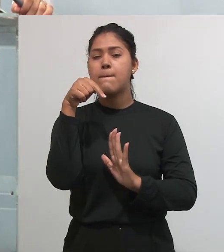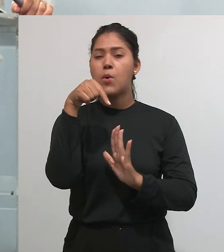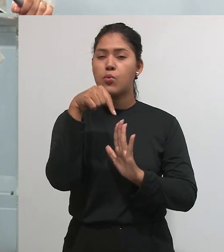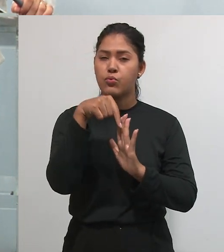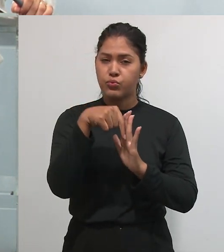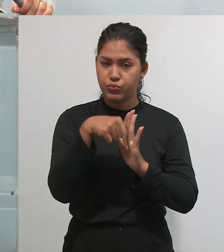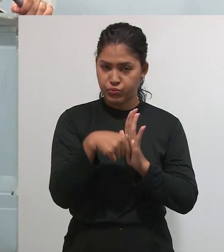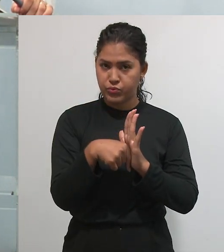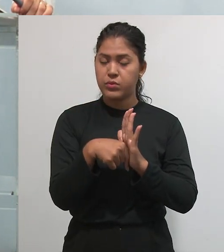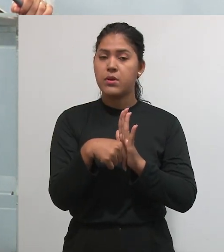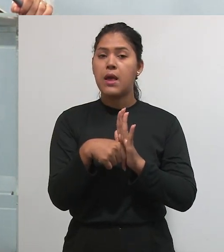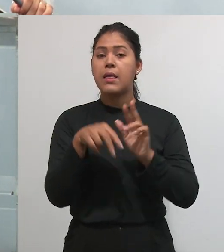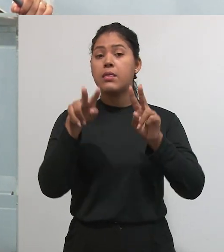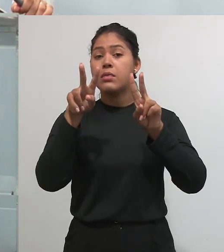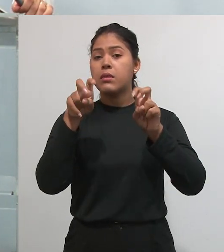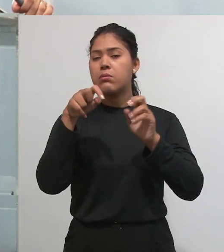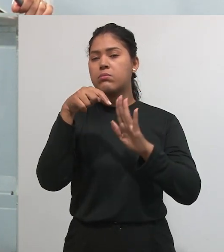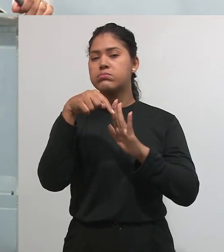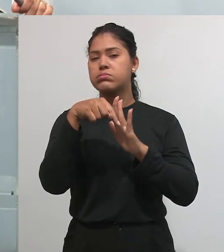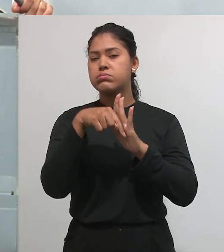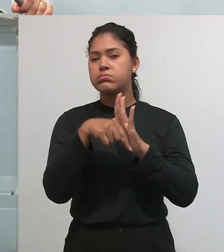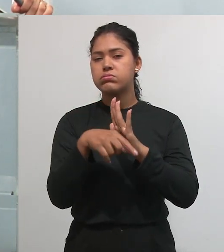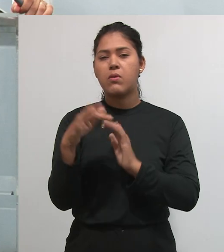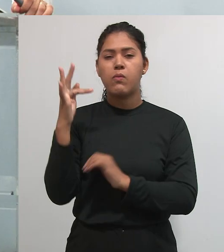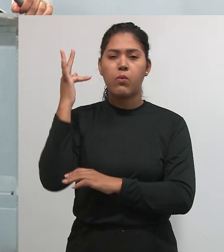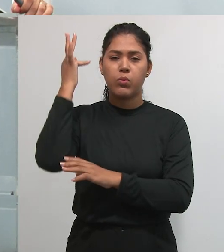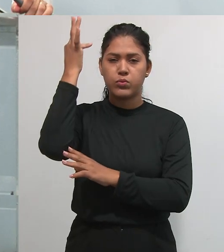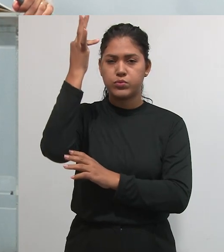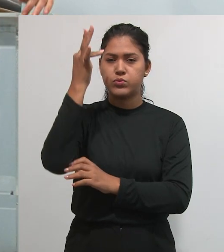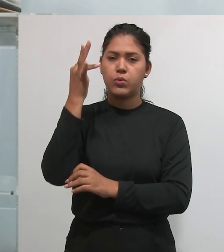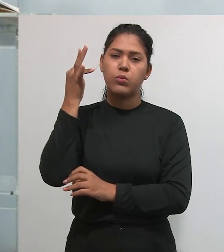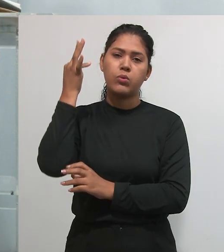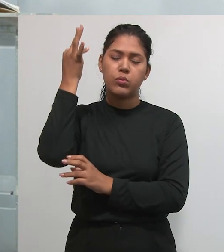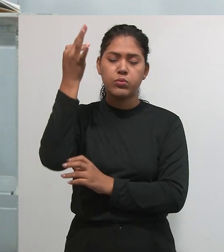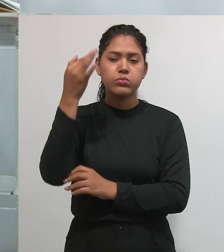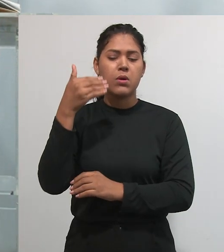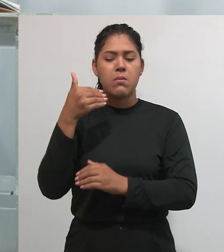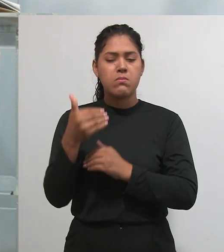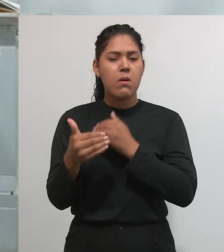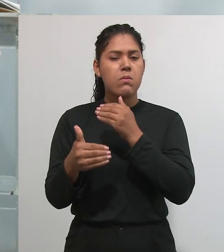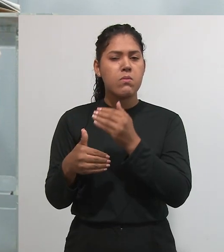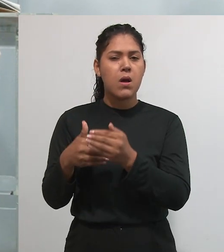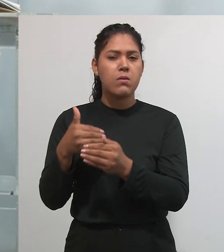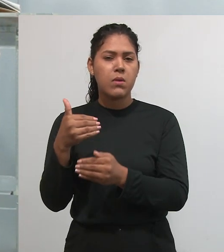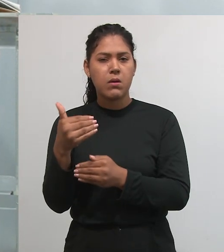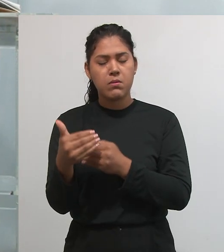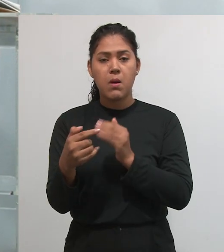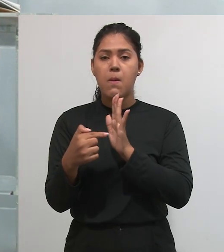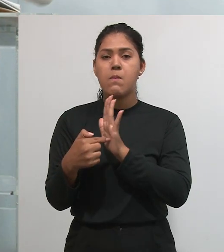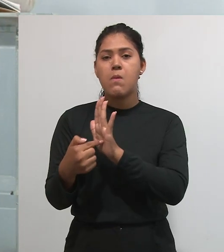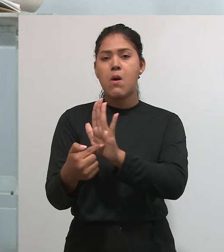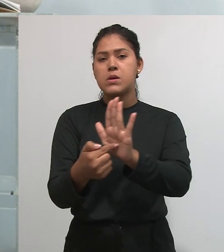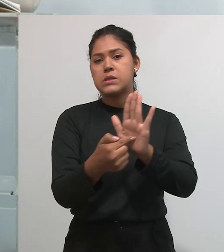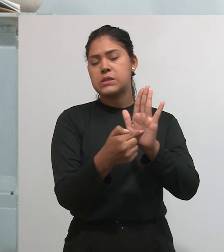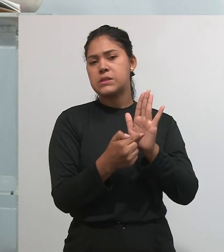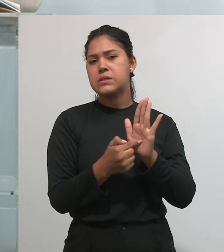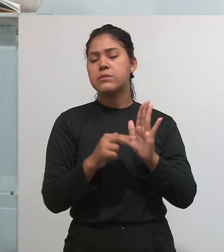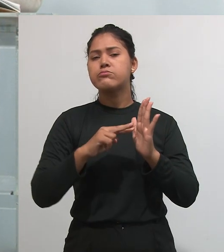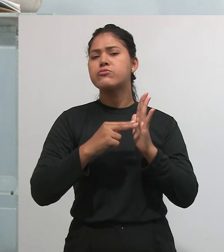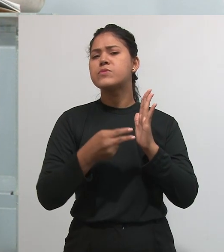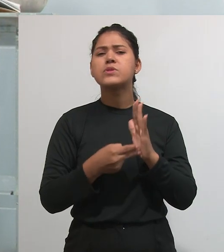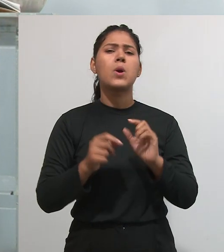São tópicos mais filosóficos que estão ali sendo situados. Então, ele resolve fazer um ensaio. O ensaio